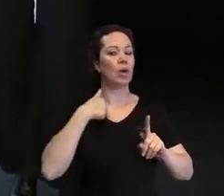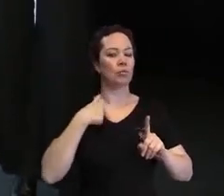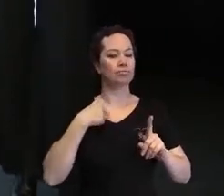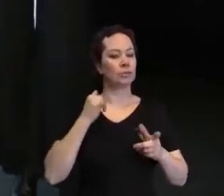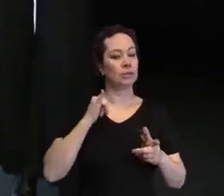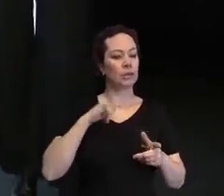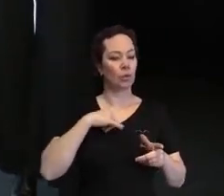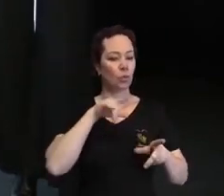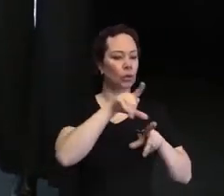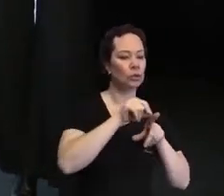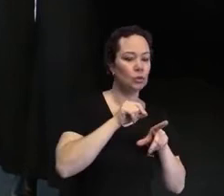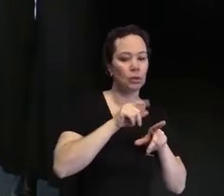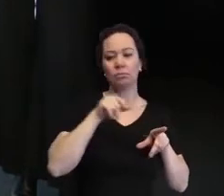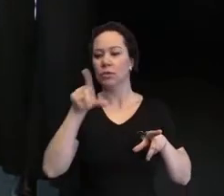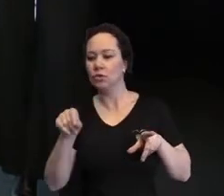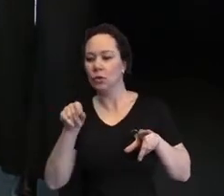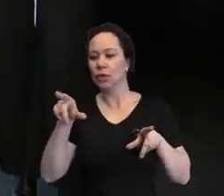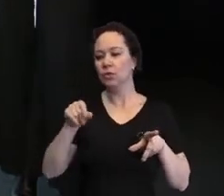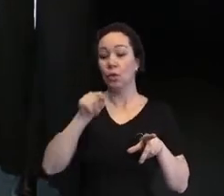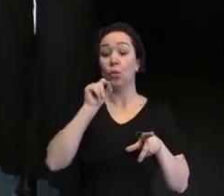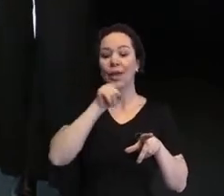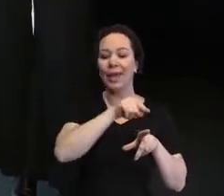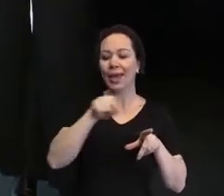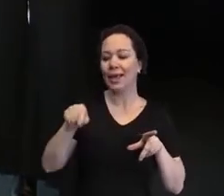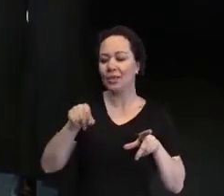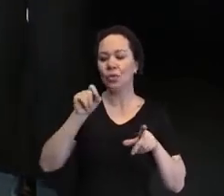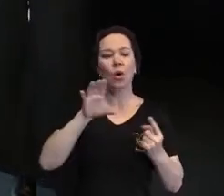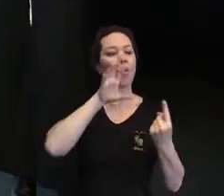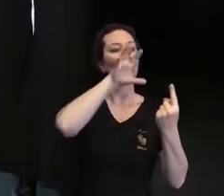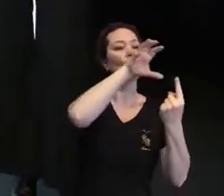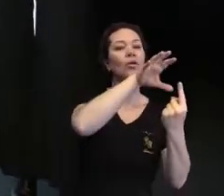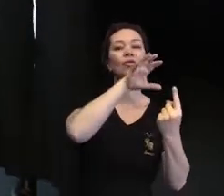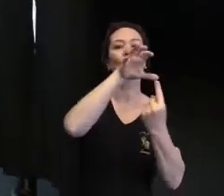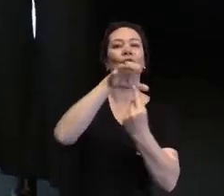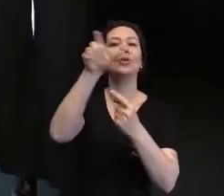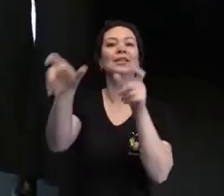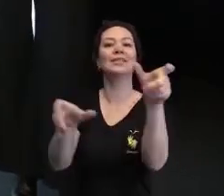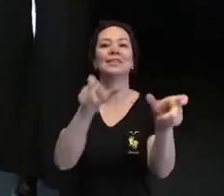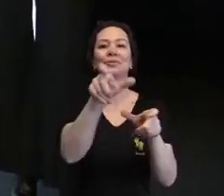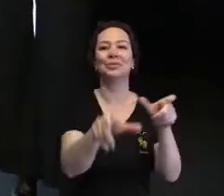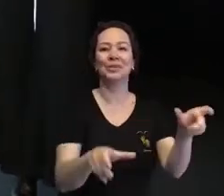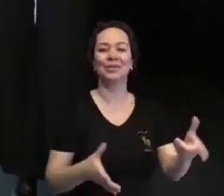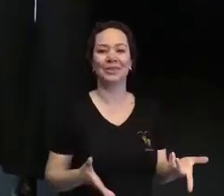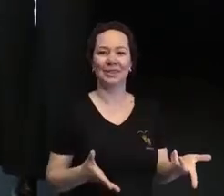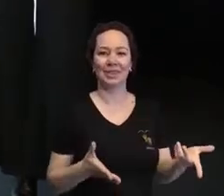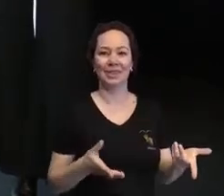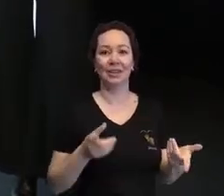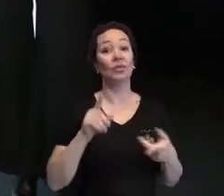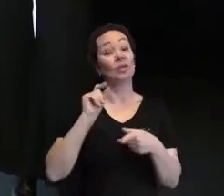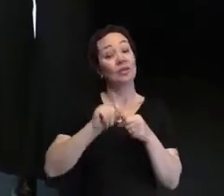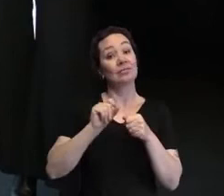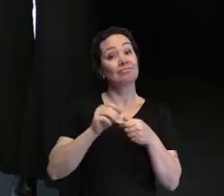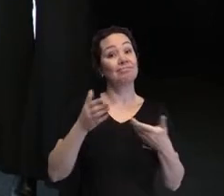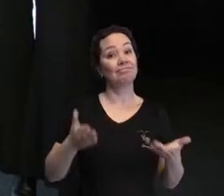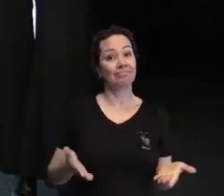em fatos não reais, não verdadeiros, aquilo que a gente ouve dizer por aí, causam.